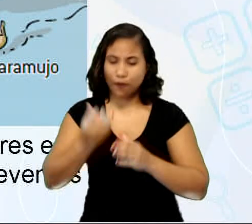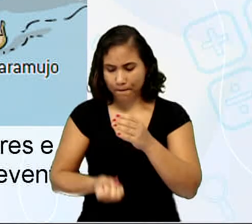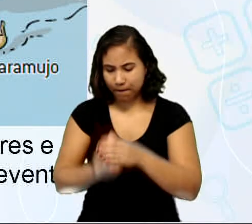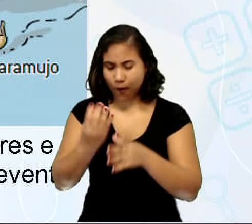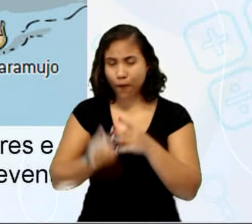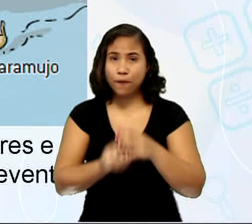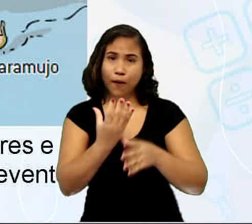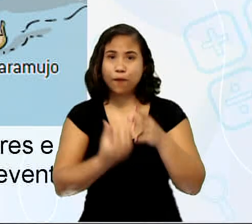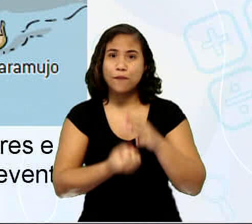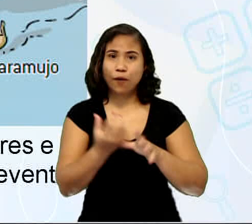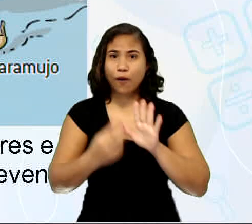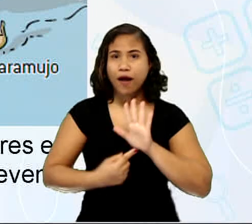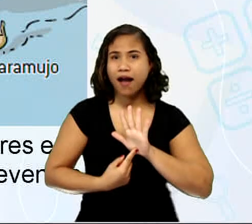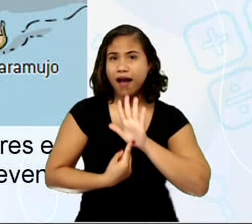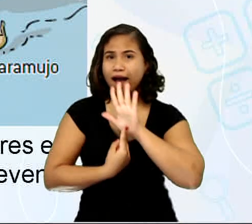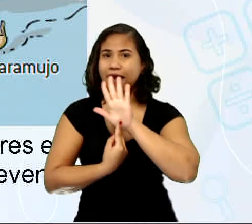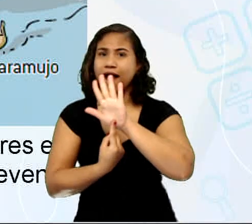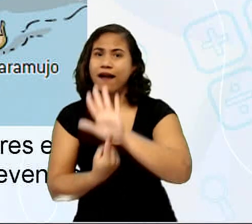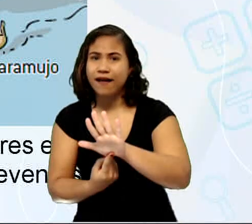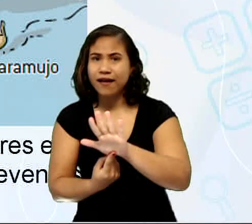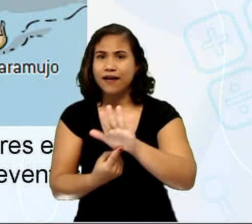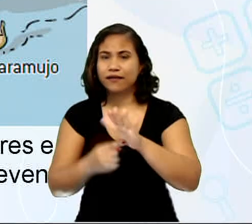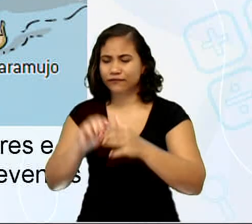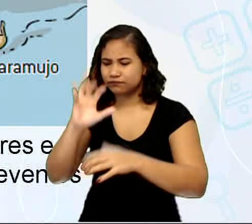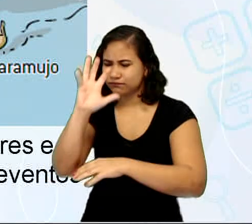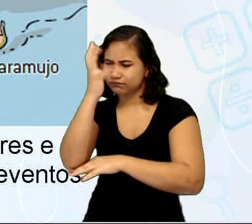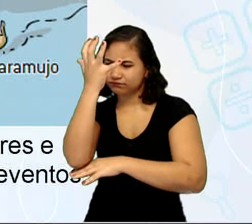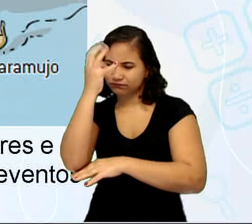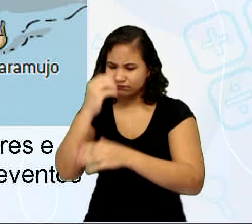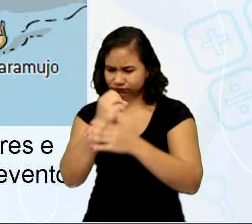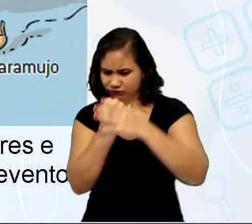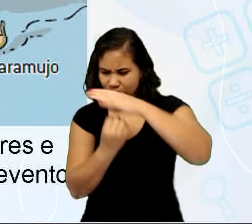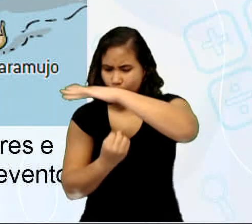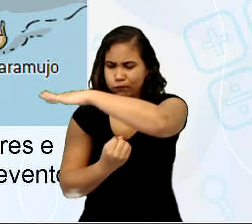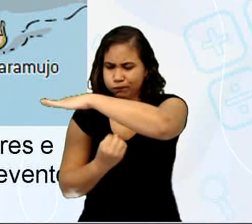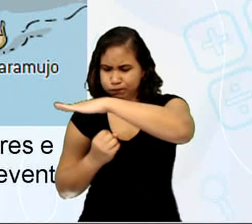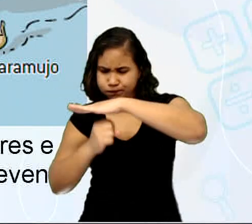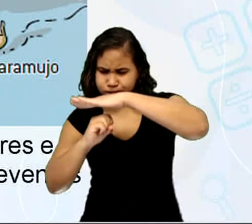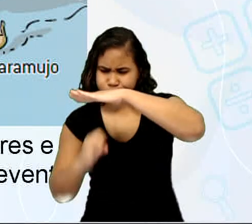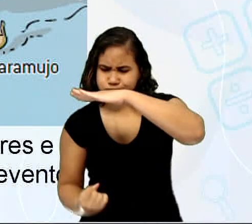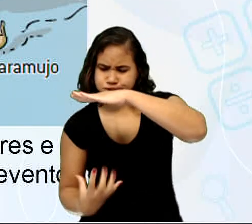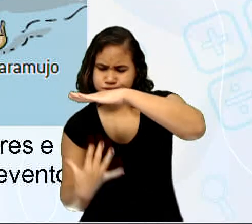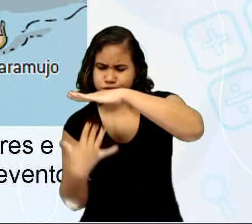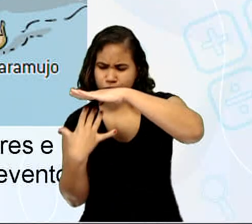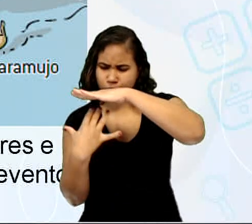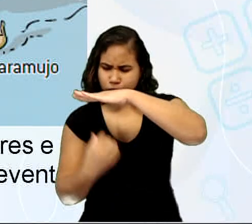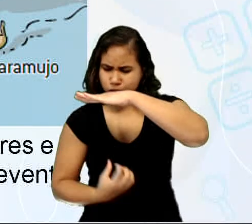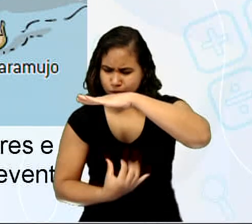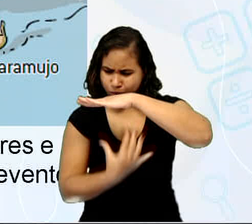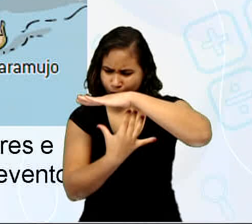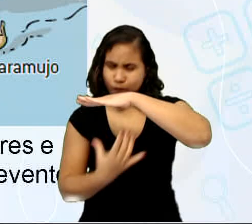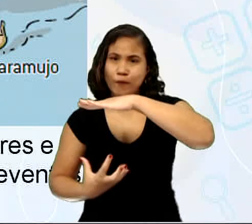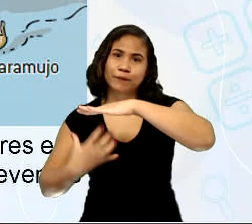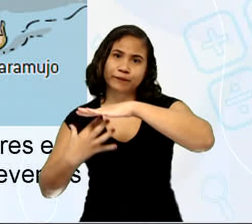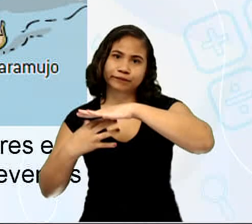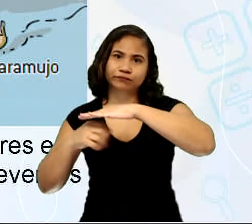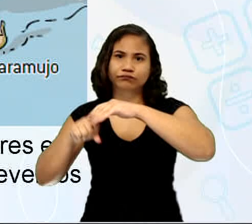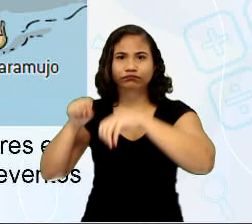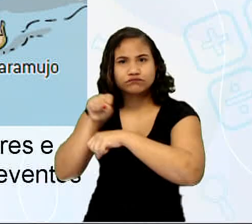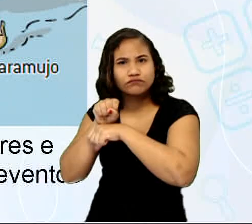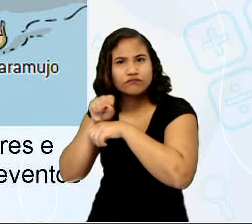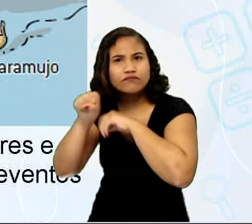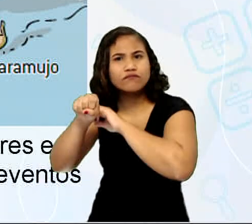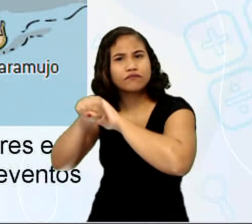representados pelas plantas no fundo do rio. O caramujo, ele se alimenta das